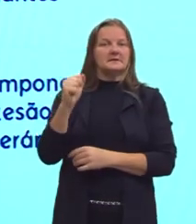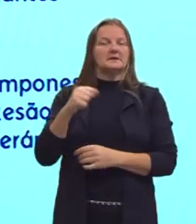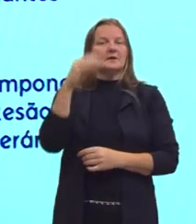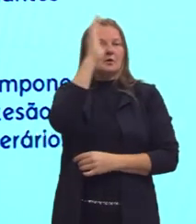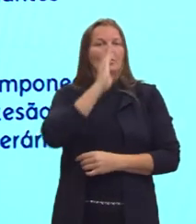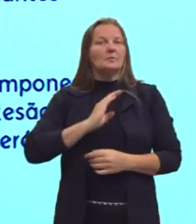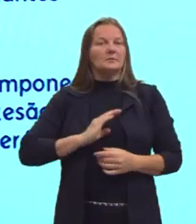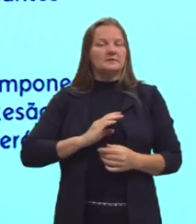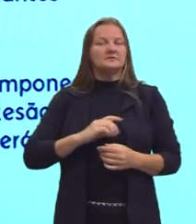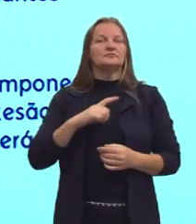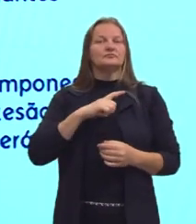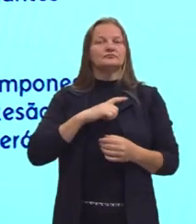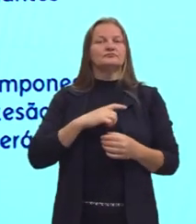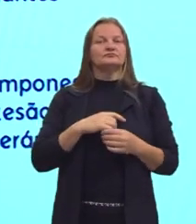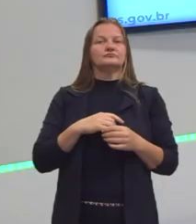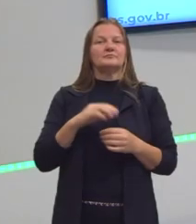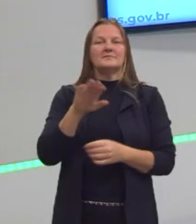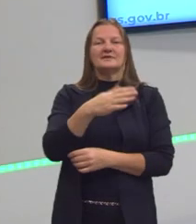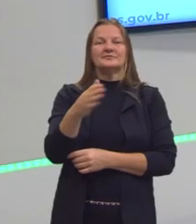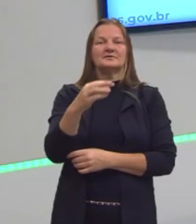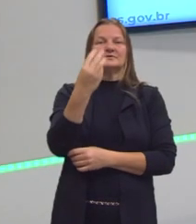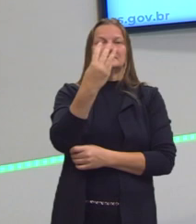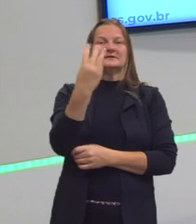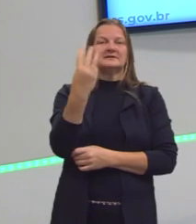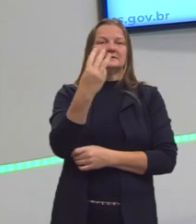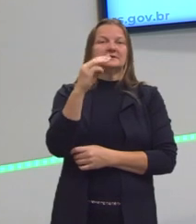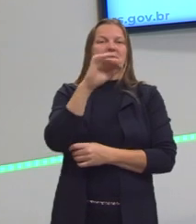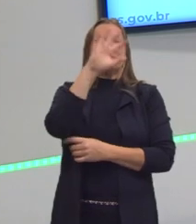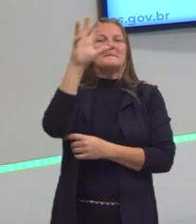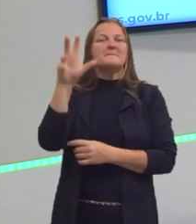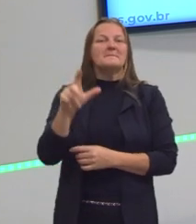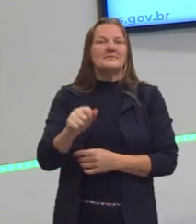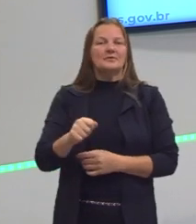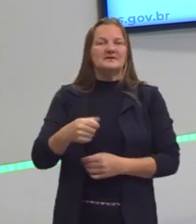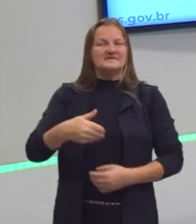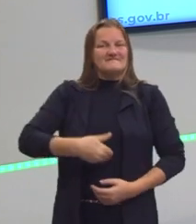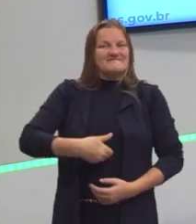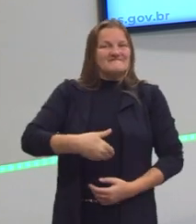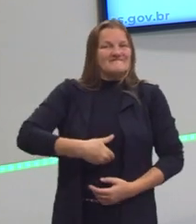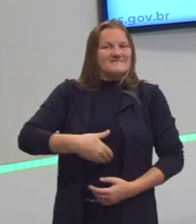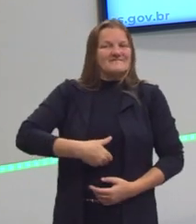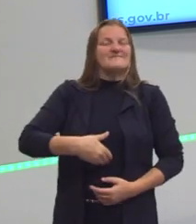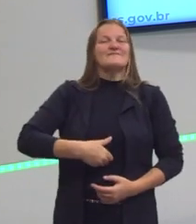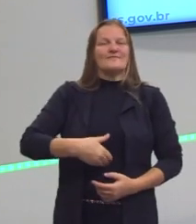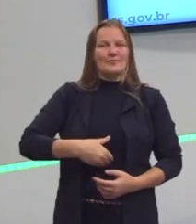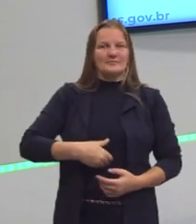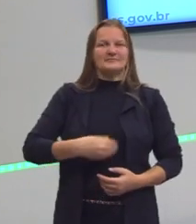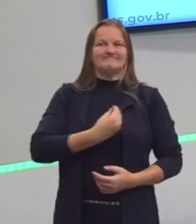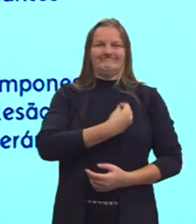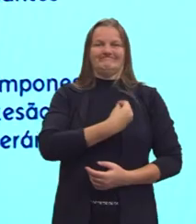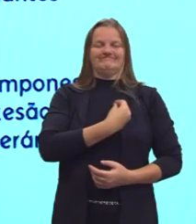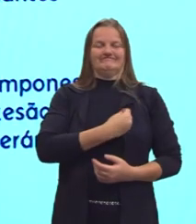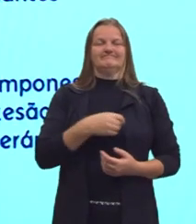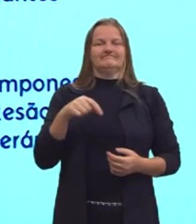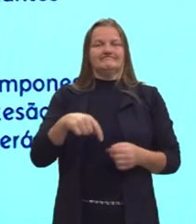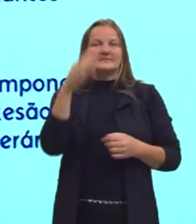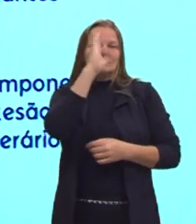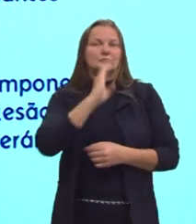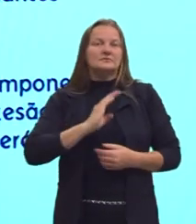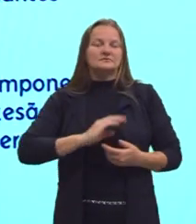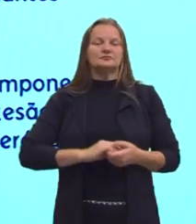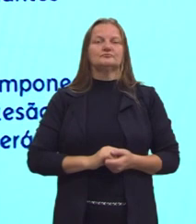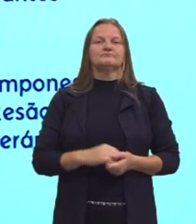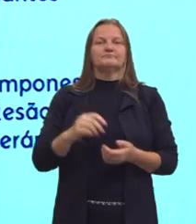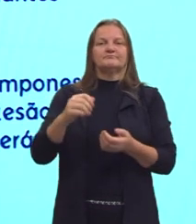Brasil entra na casa dos 33 milhões de pessoas que passam fome. Então, esses dados se comprovam pelos mapas que